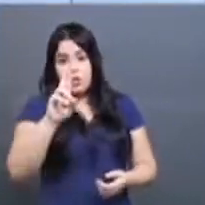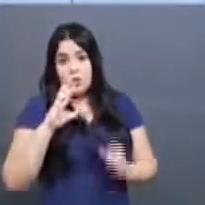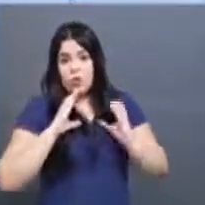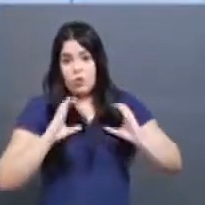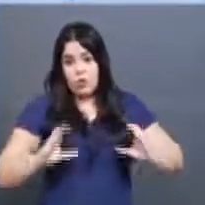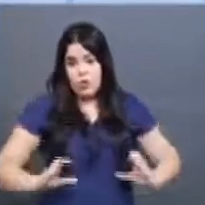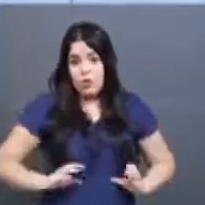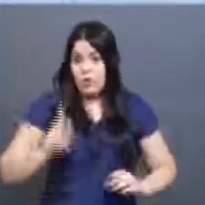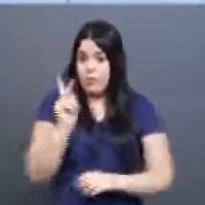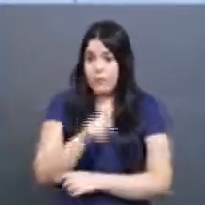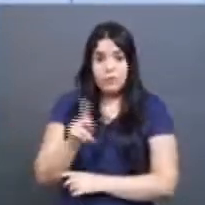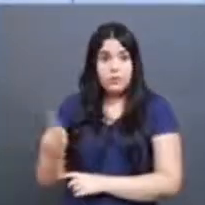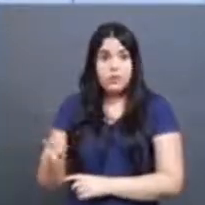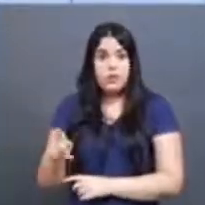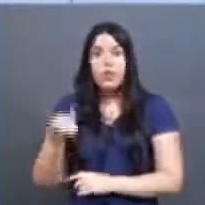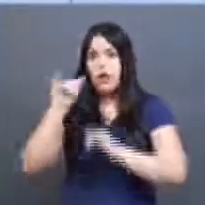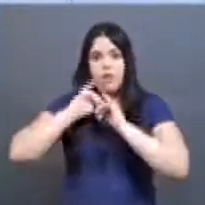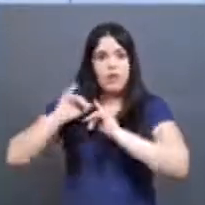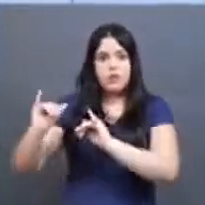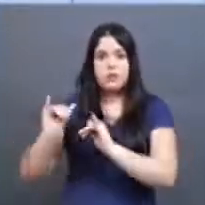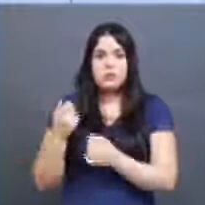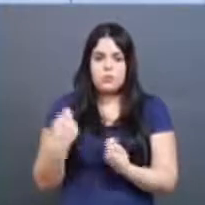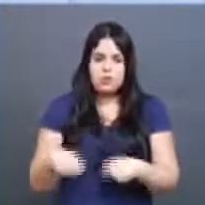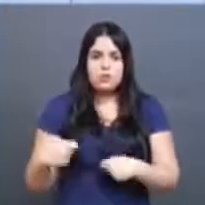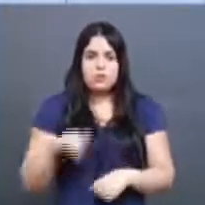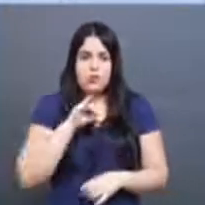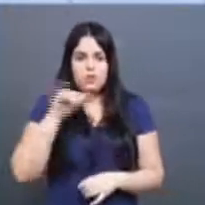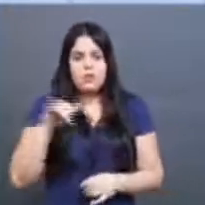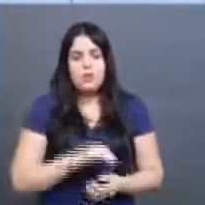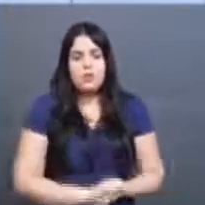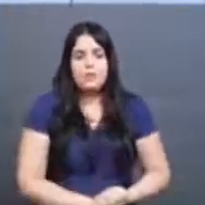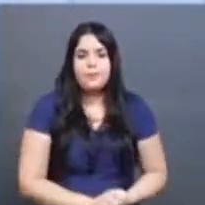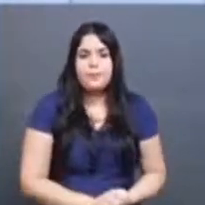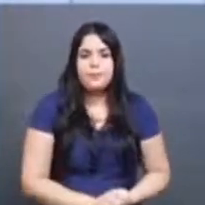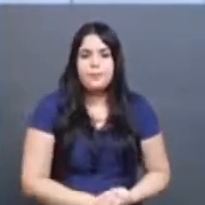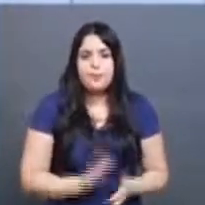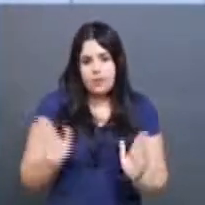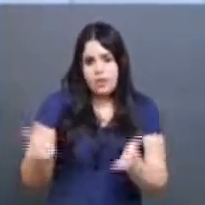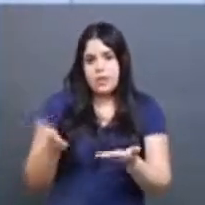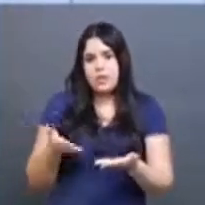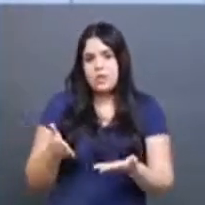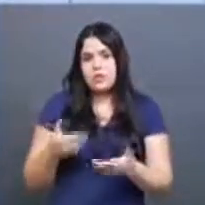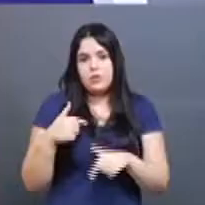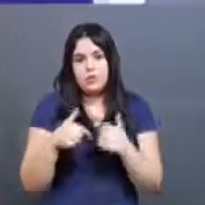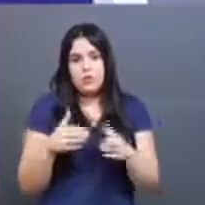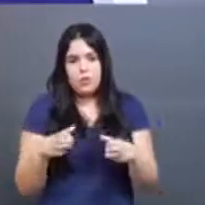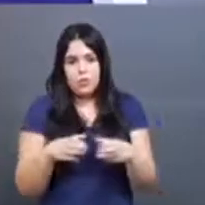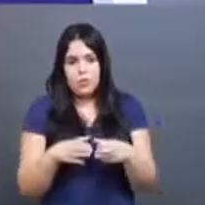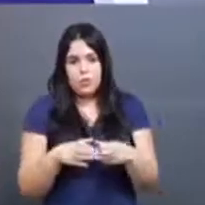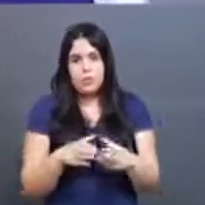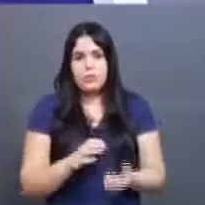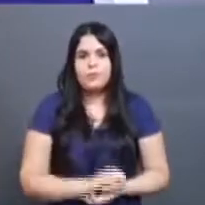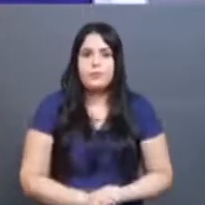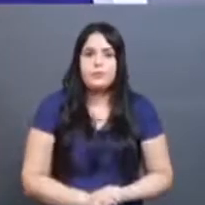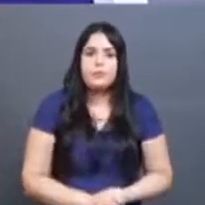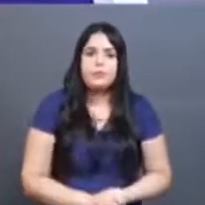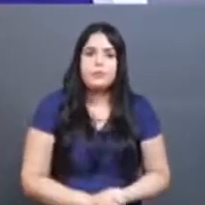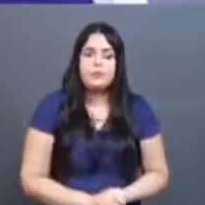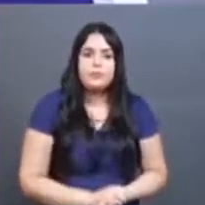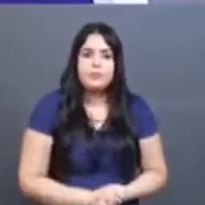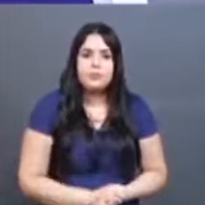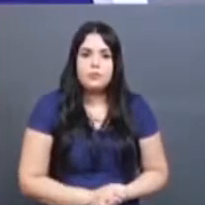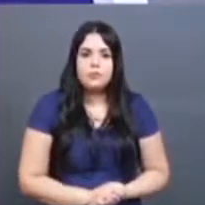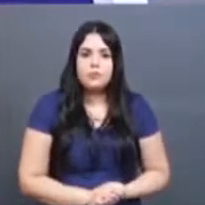coordenadora, professora, isso a gente incentiva quando a gente trabalha com grupos. É alguém que mereça, que tenha confiança. Para que os